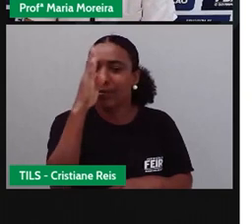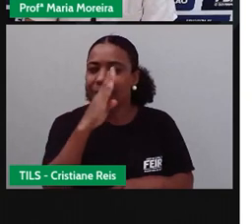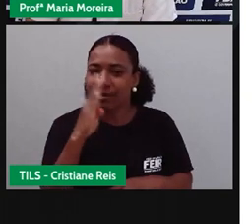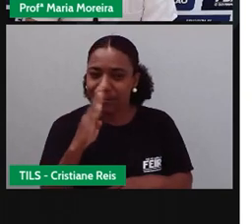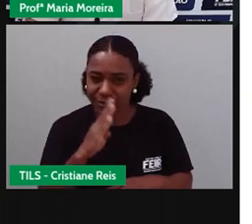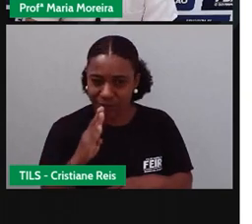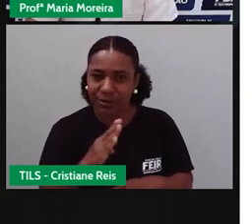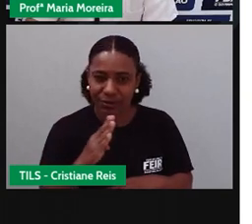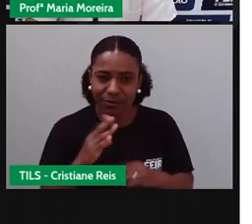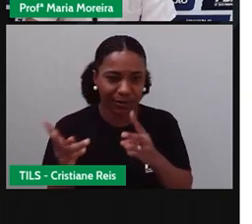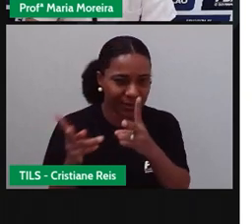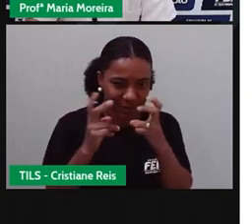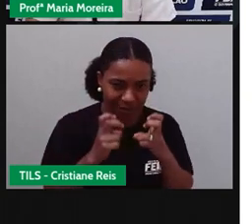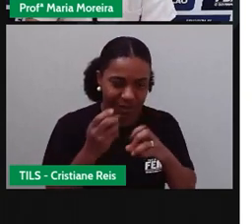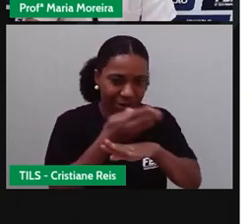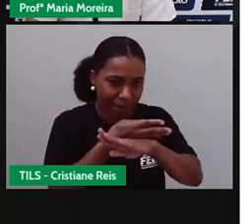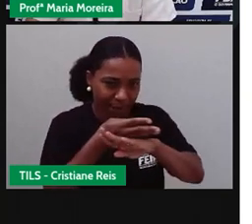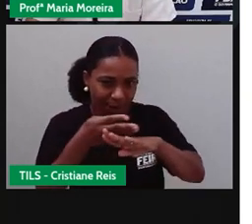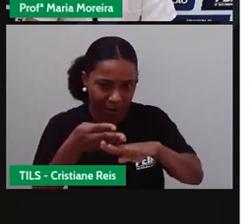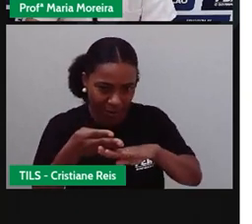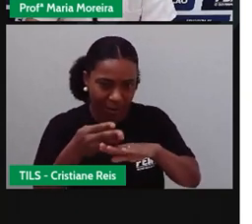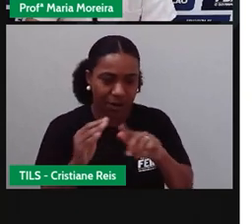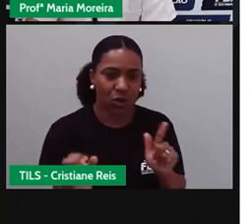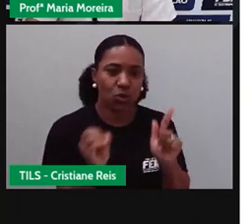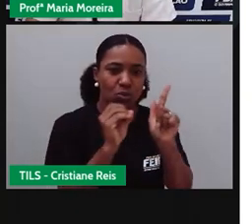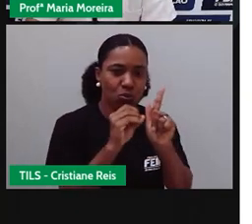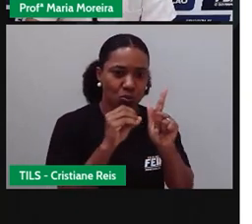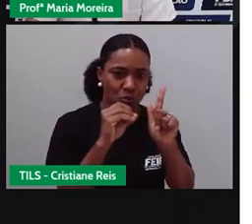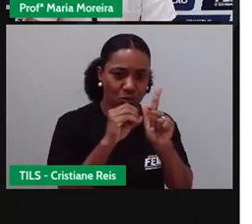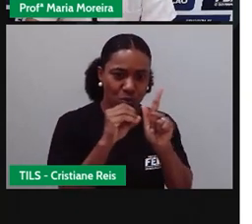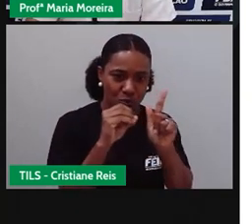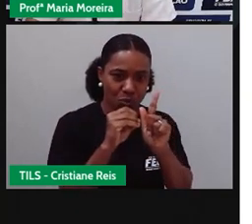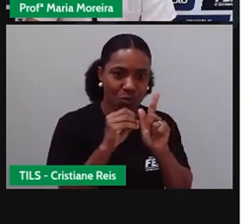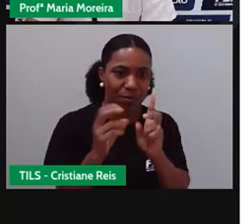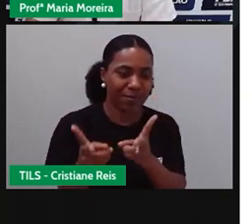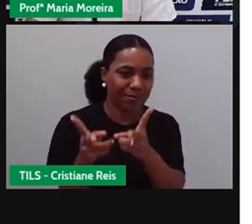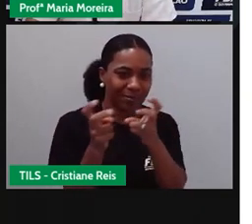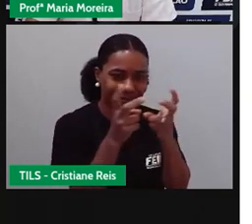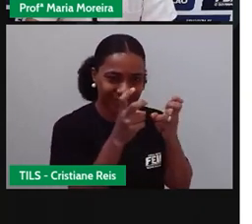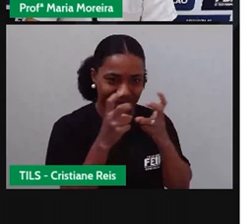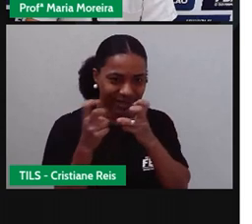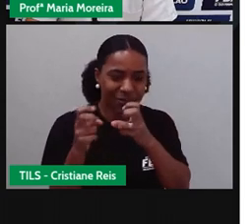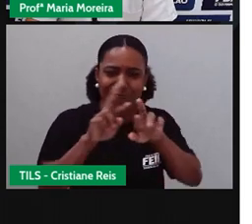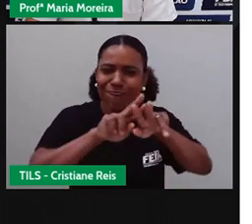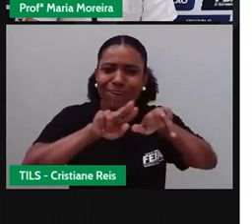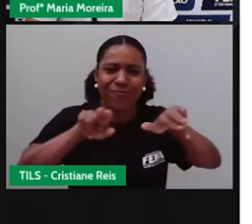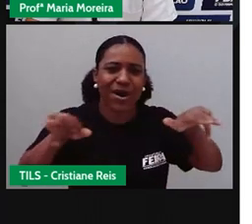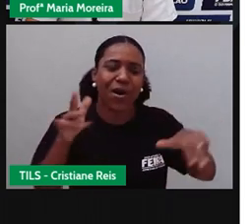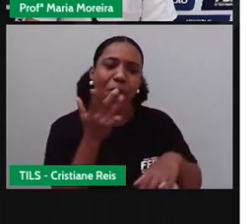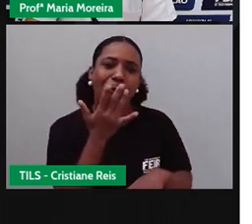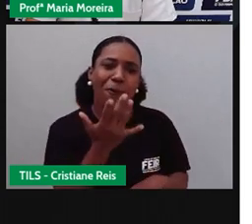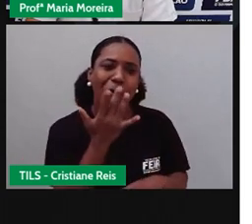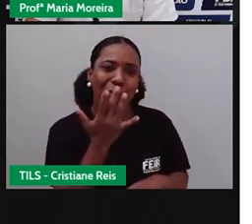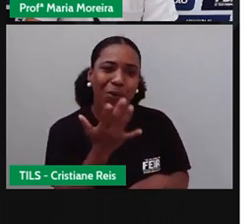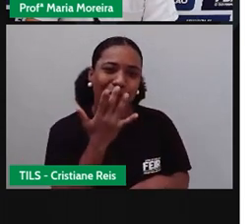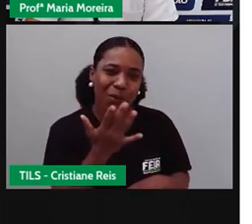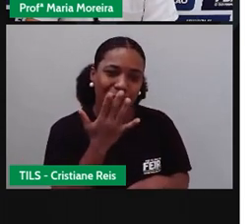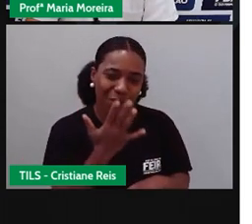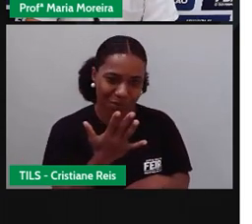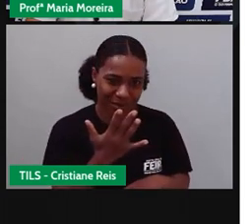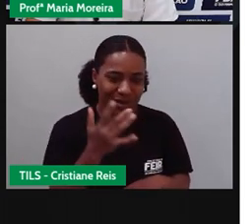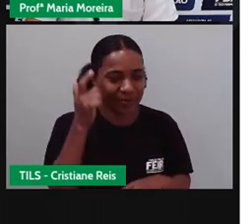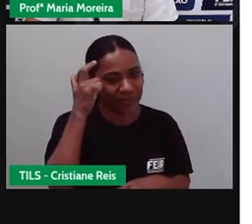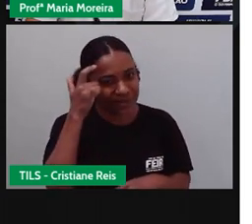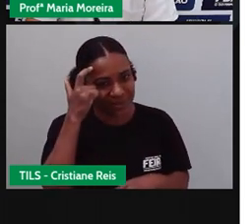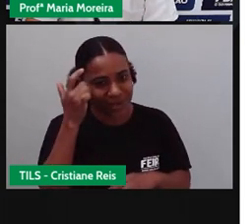Google, né? Pela internet e afora, vocês vão descobrir que existem várias cores de ambulância. E que não necessariamente é apenas,